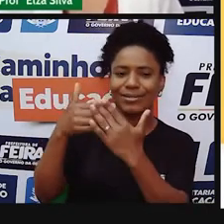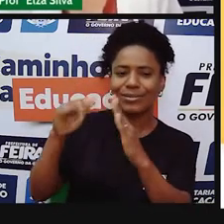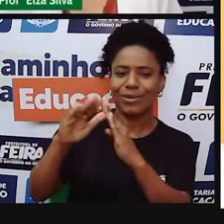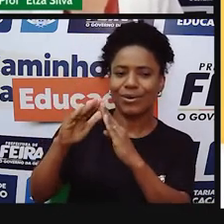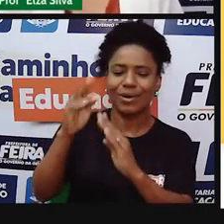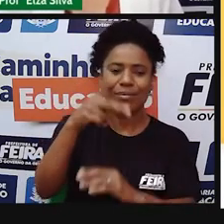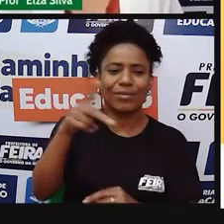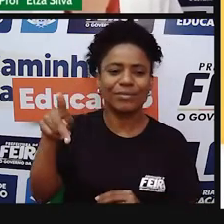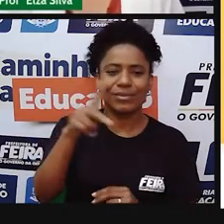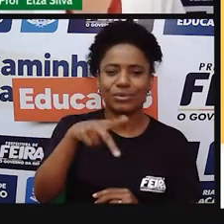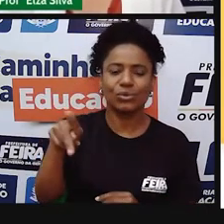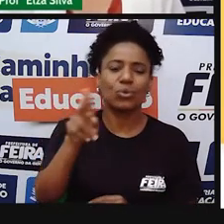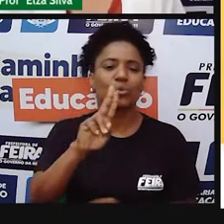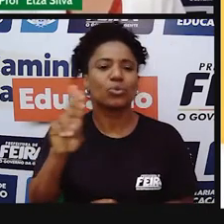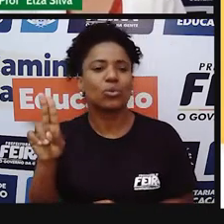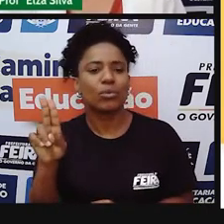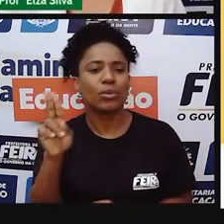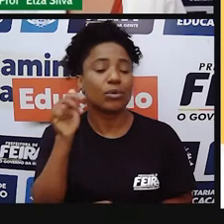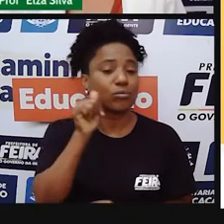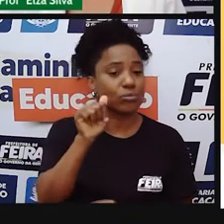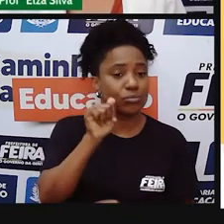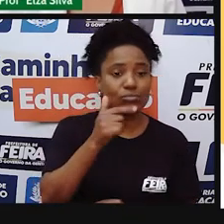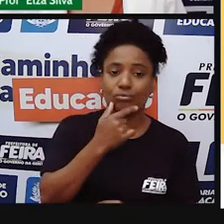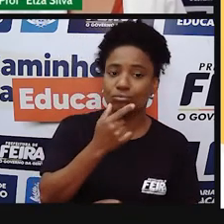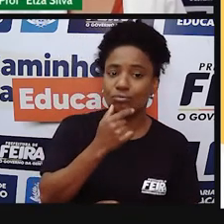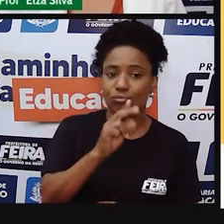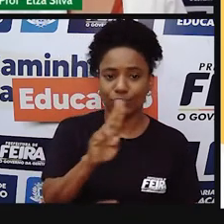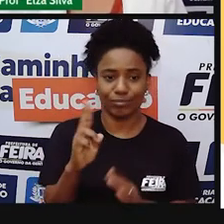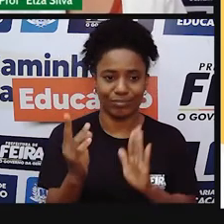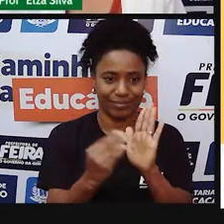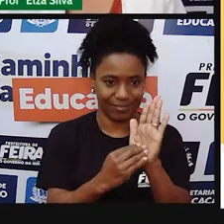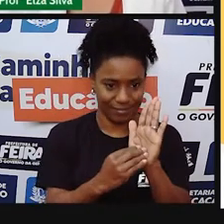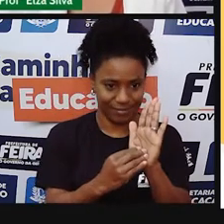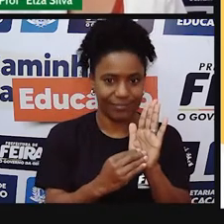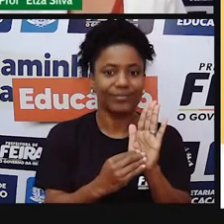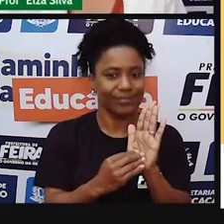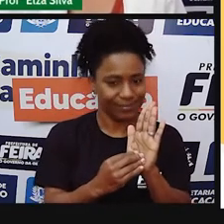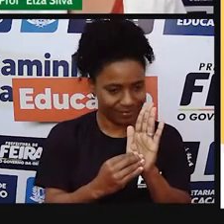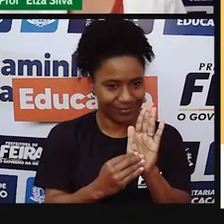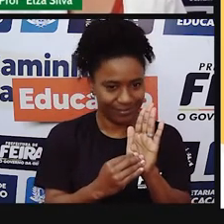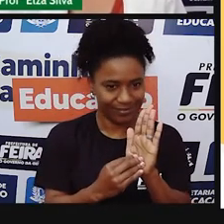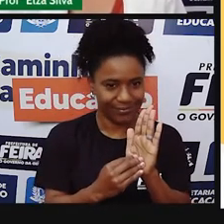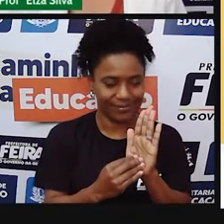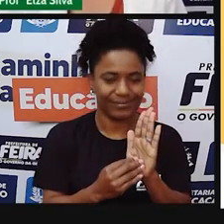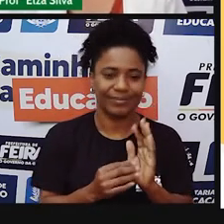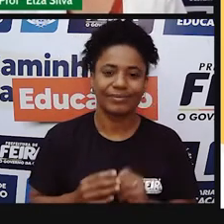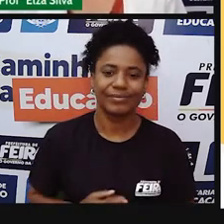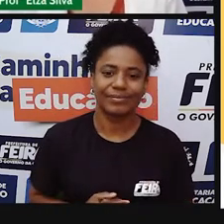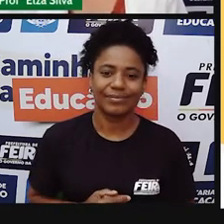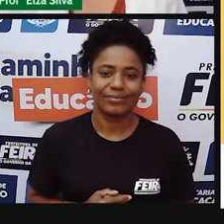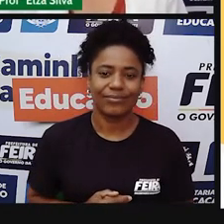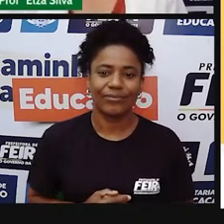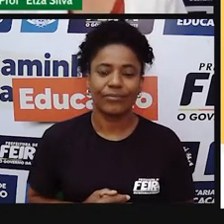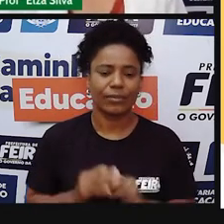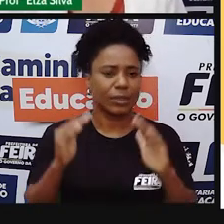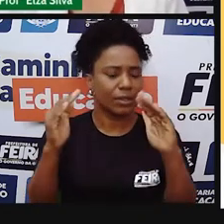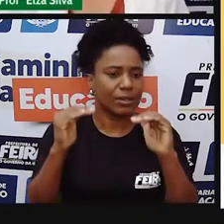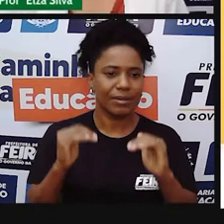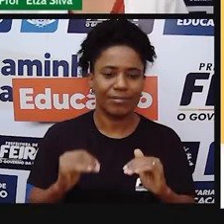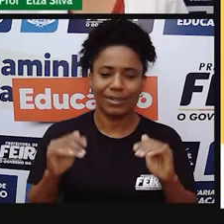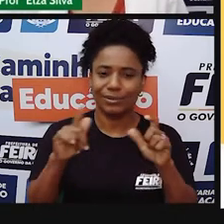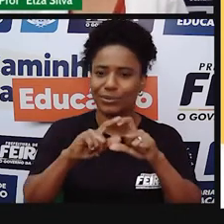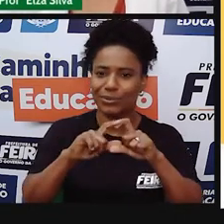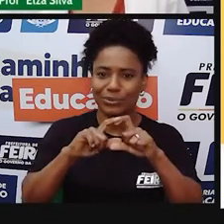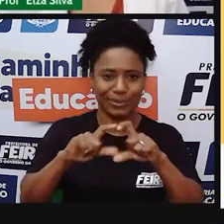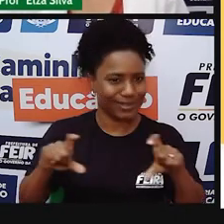o nome do seu professor ou sua professora da escola. Onde você estuda. Abaixo, o nosso